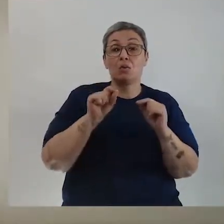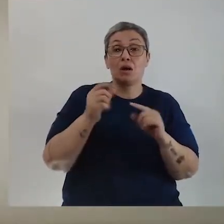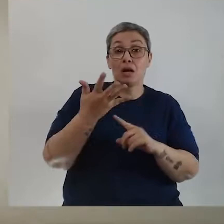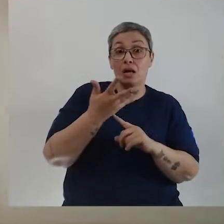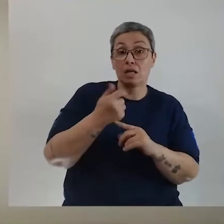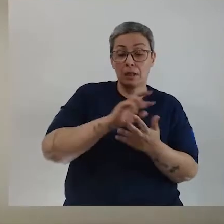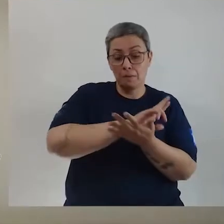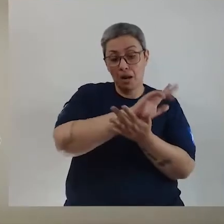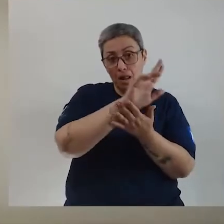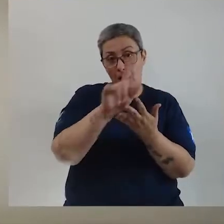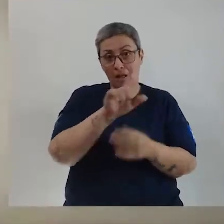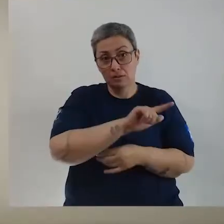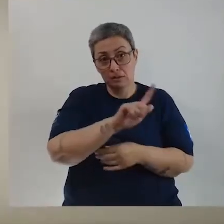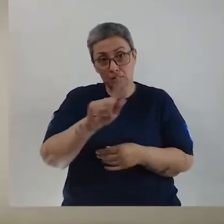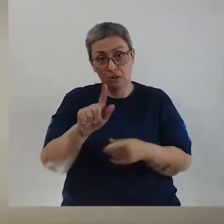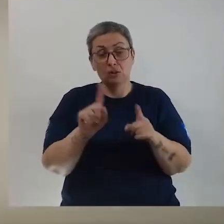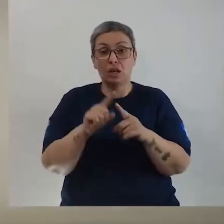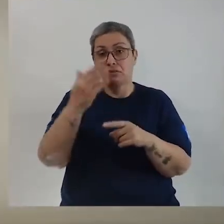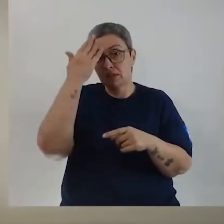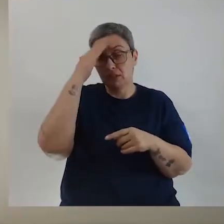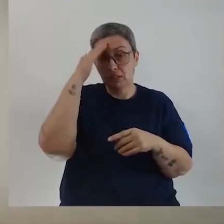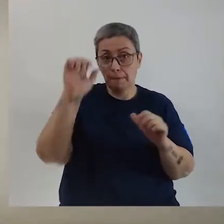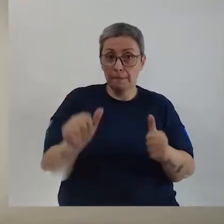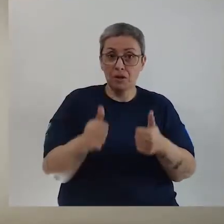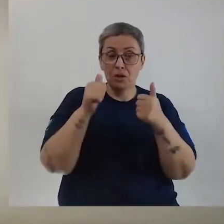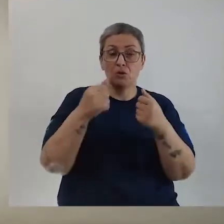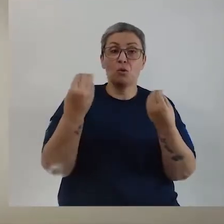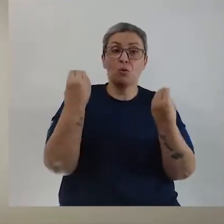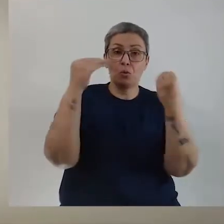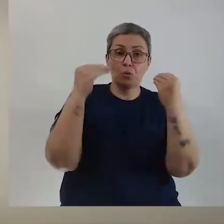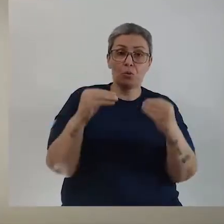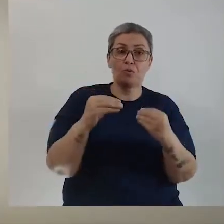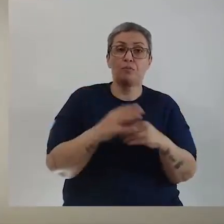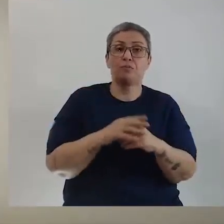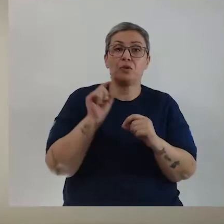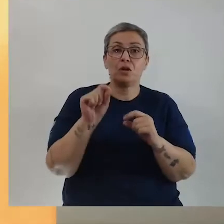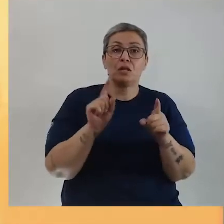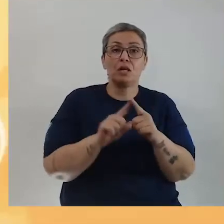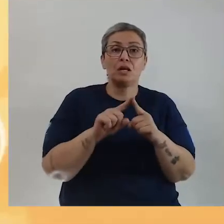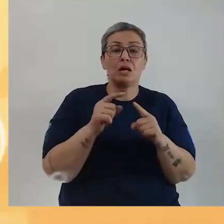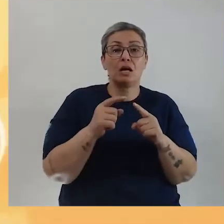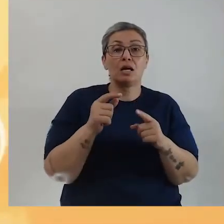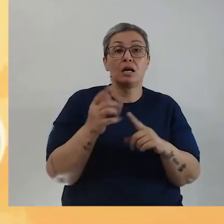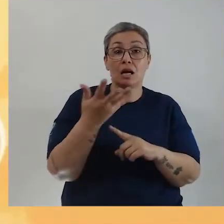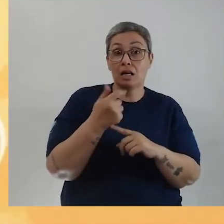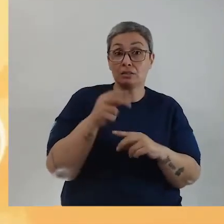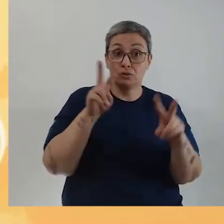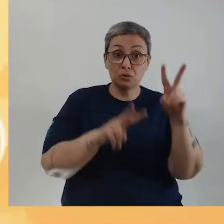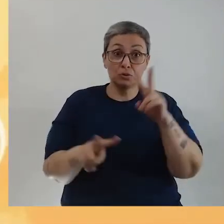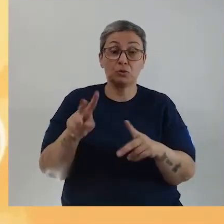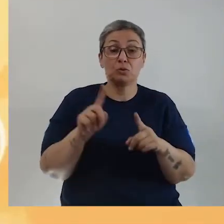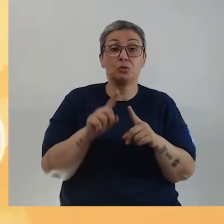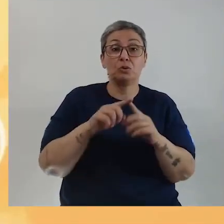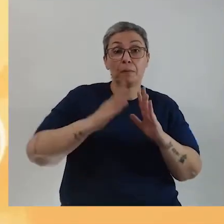Bom, dentro das artes, a gente tem várias linguagens, tá? A vai entender melhor isso. Eu vou colocar para vocês aí na tela. Ó, a gente tem, por exemplo,